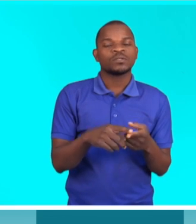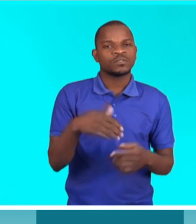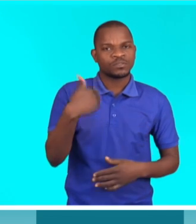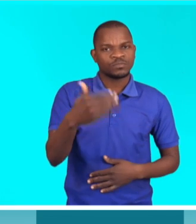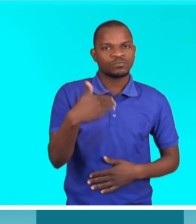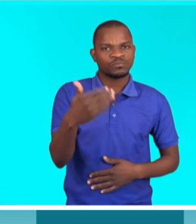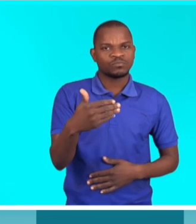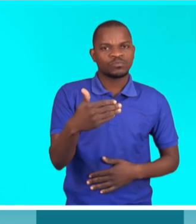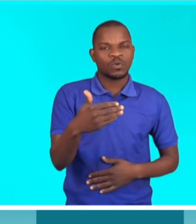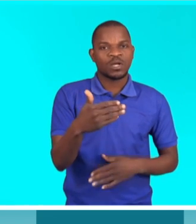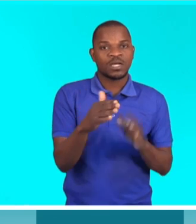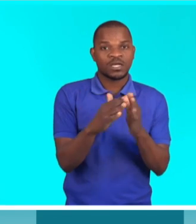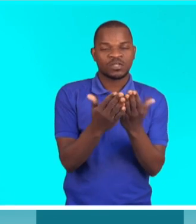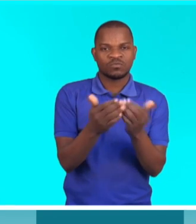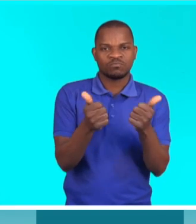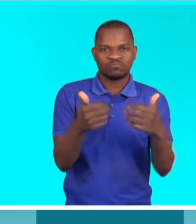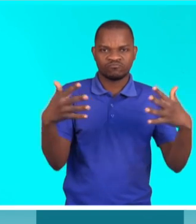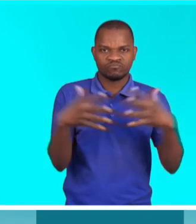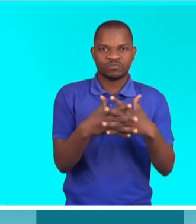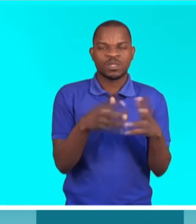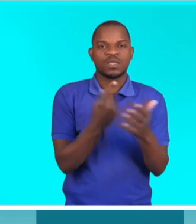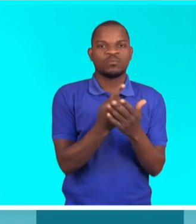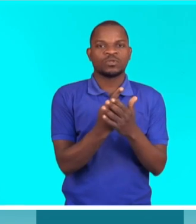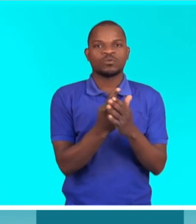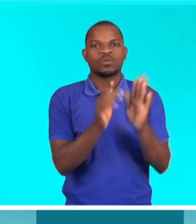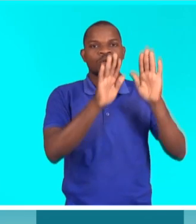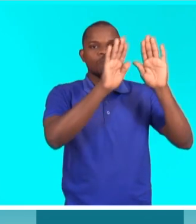os vossos cartões estiverem prontos, pendurados.